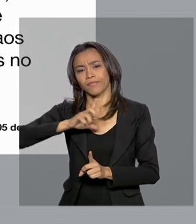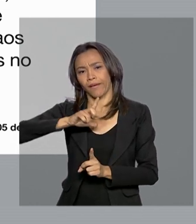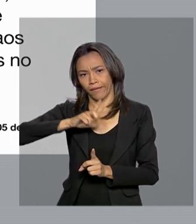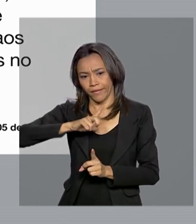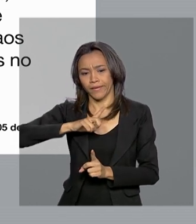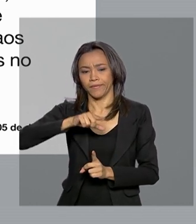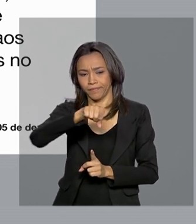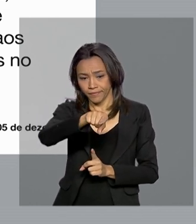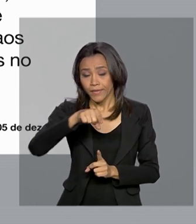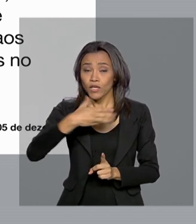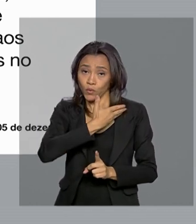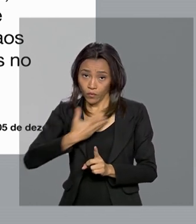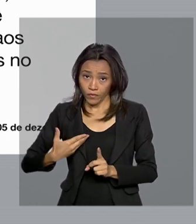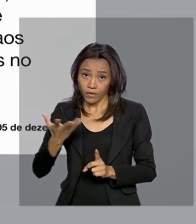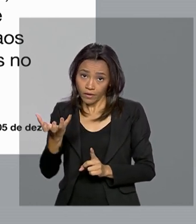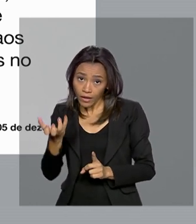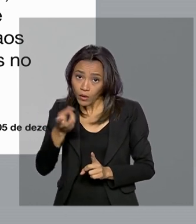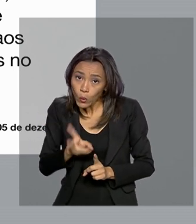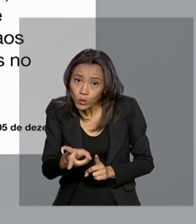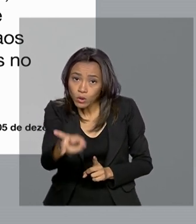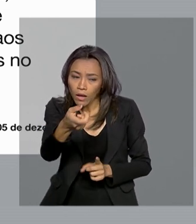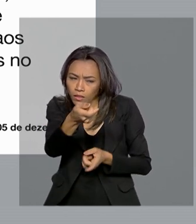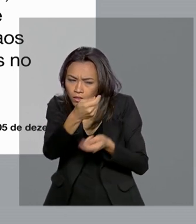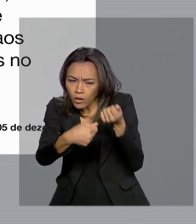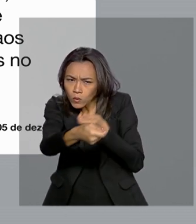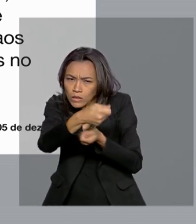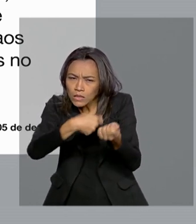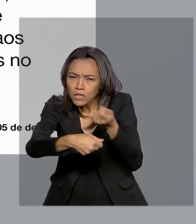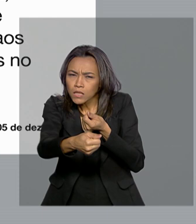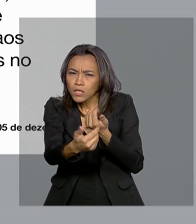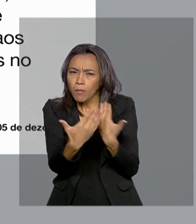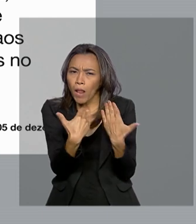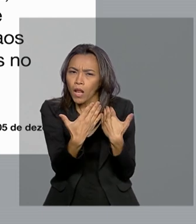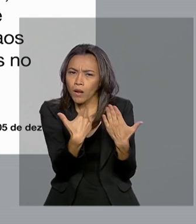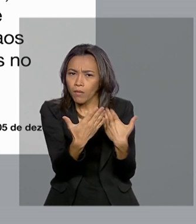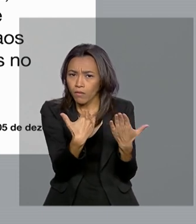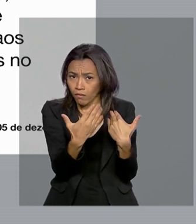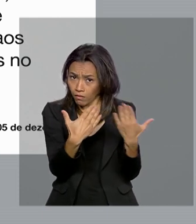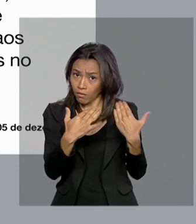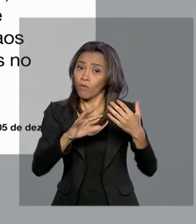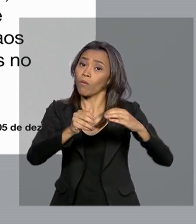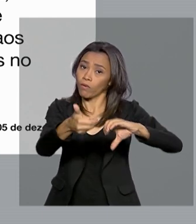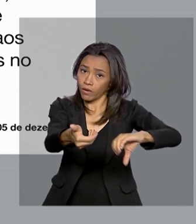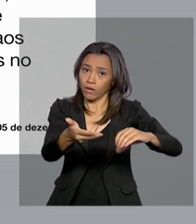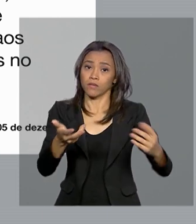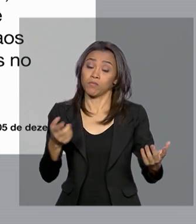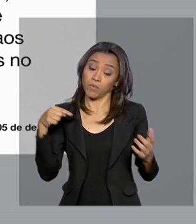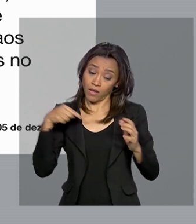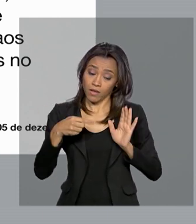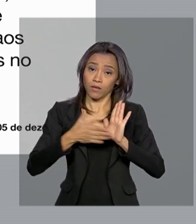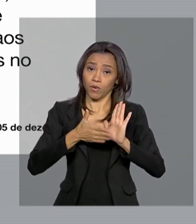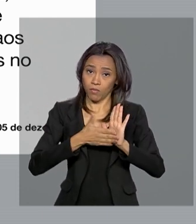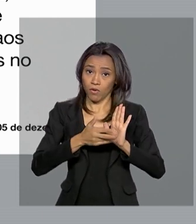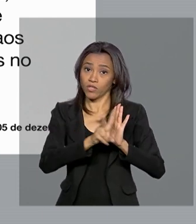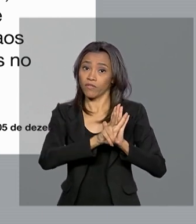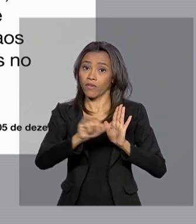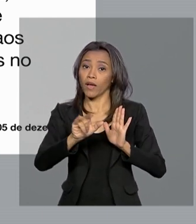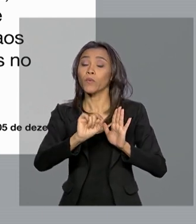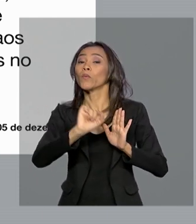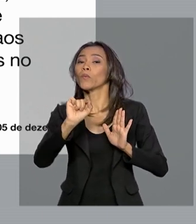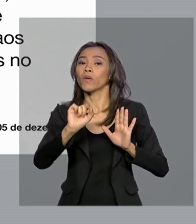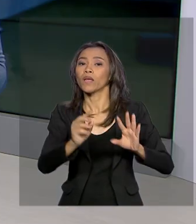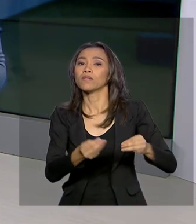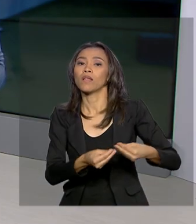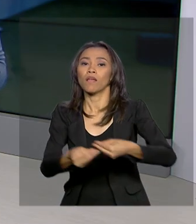isso que o governo pretende continuar negociando, dialogando com o Congresso Nacional, já que essa proposta seguirá agora para a